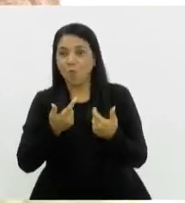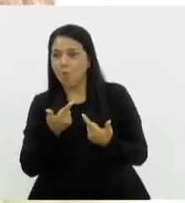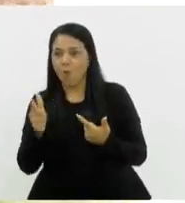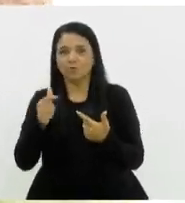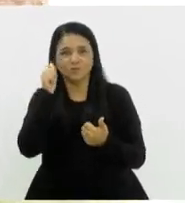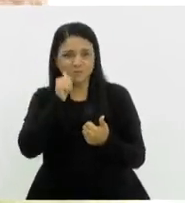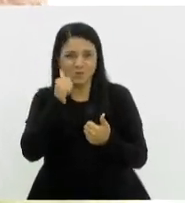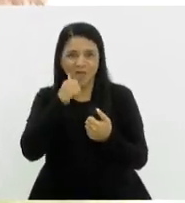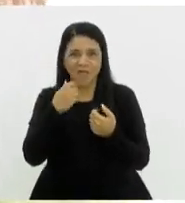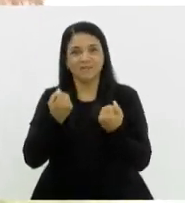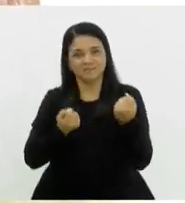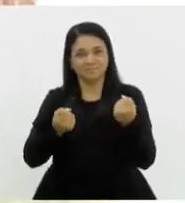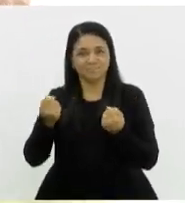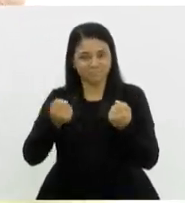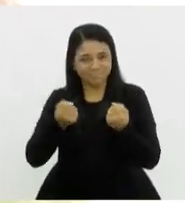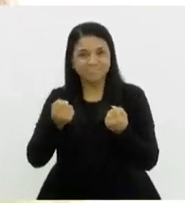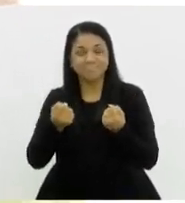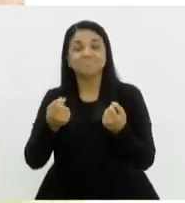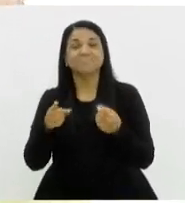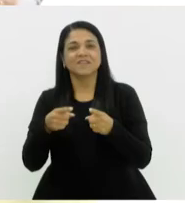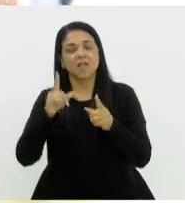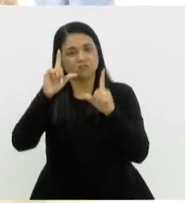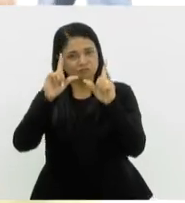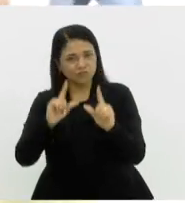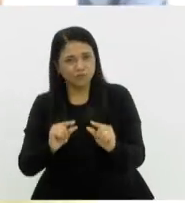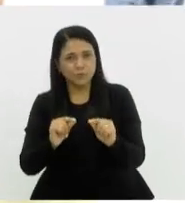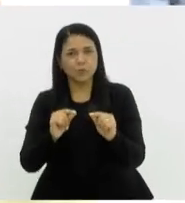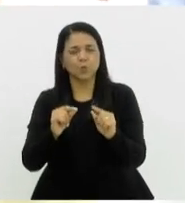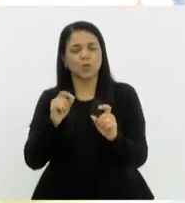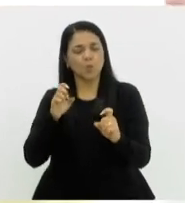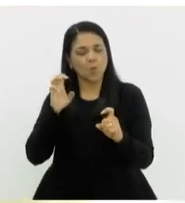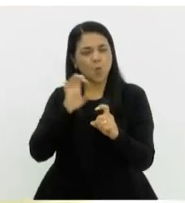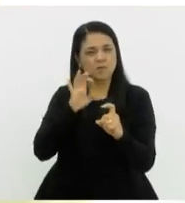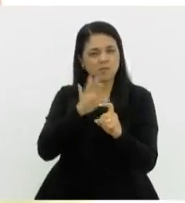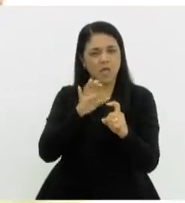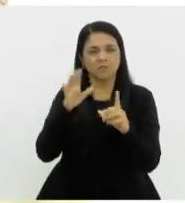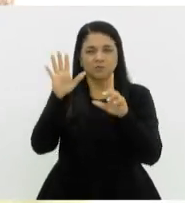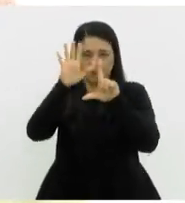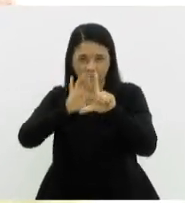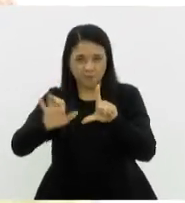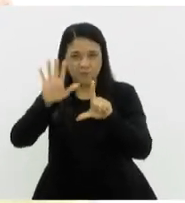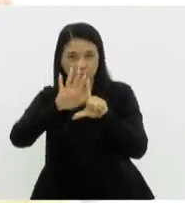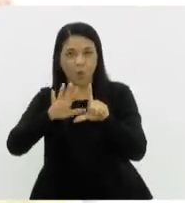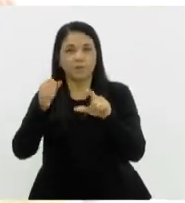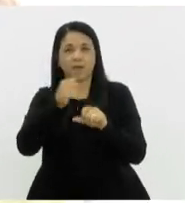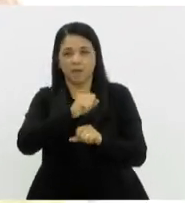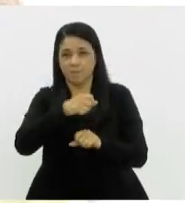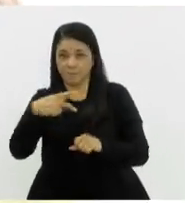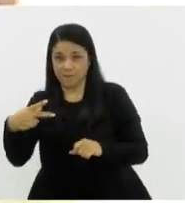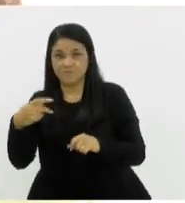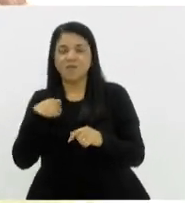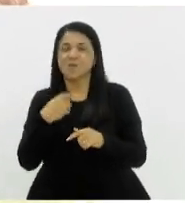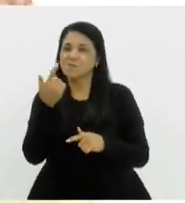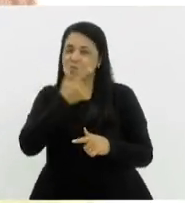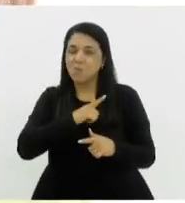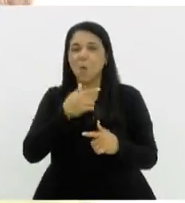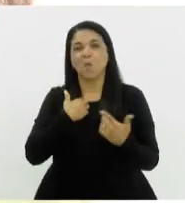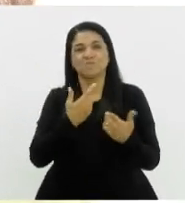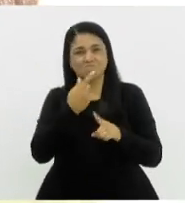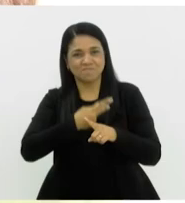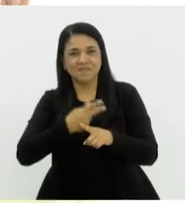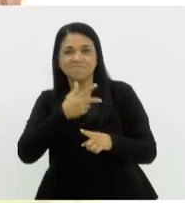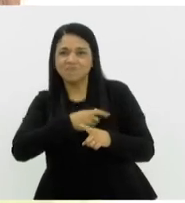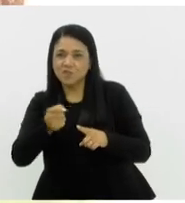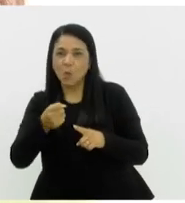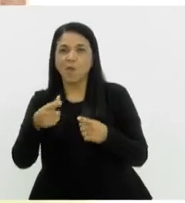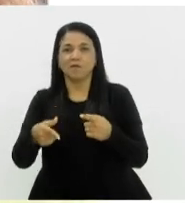isso também nos ajuda a baixar os índices de assédio na plataforma. Então é um ganha-ganha muito bacana, que a gente colabora com a